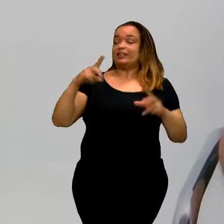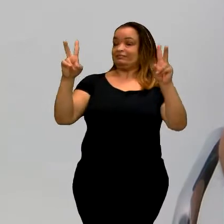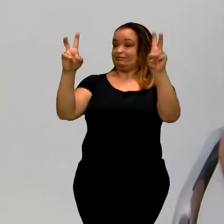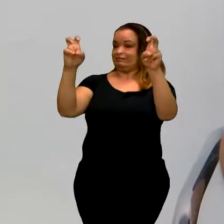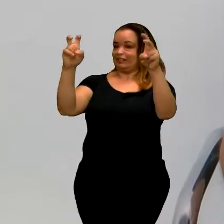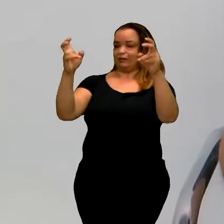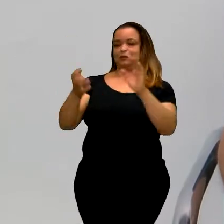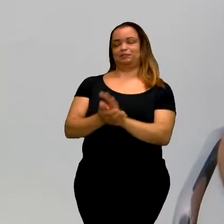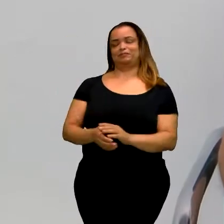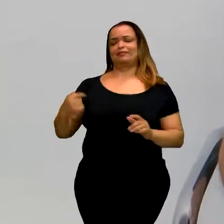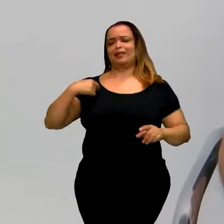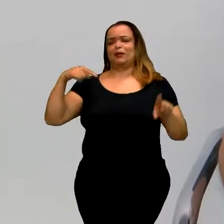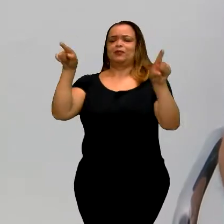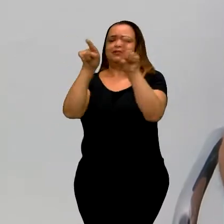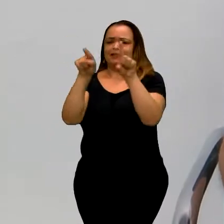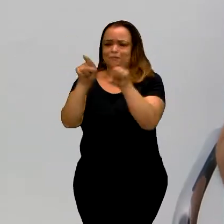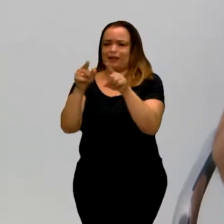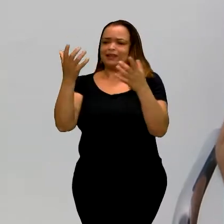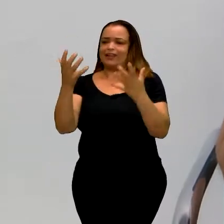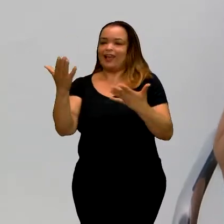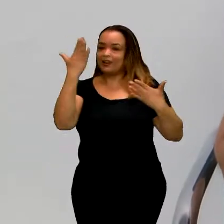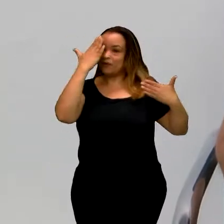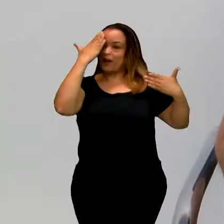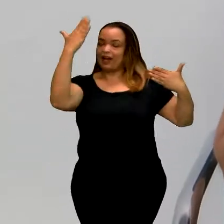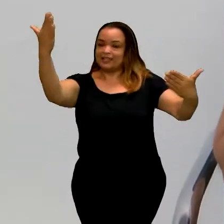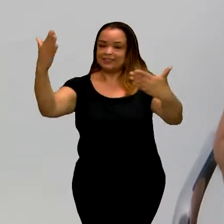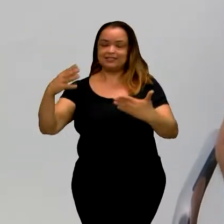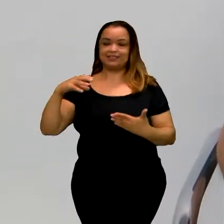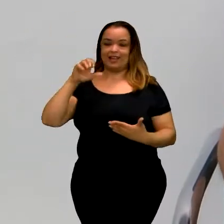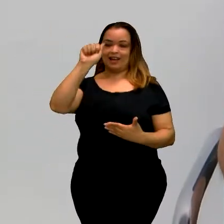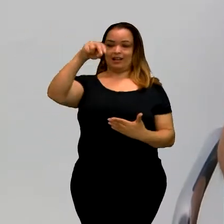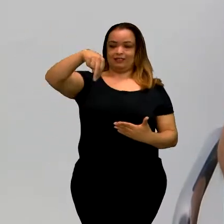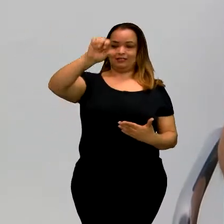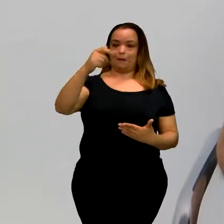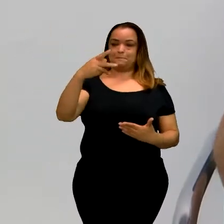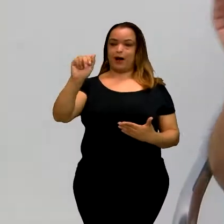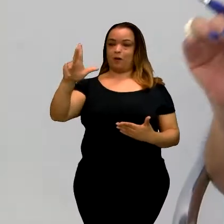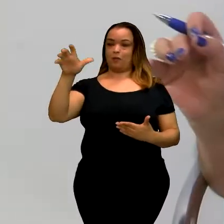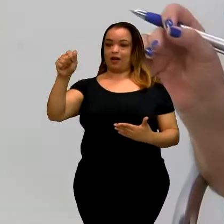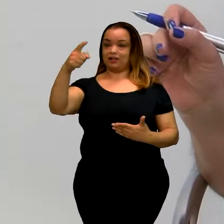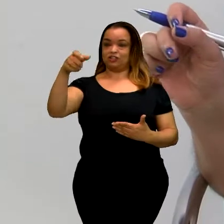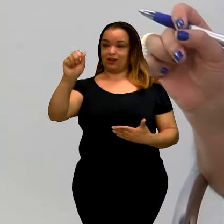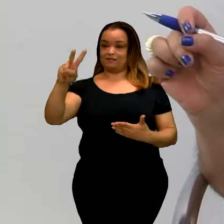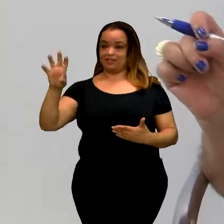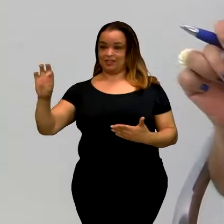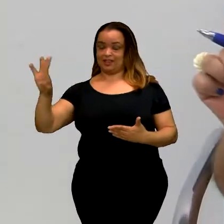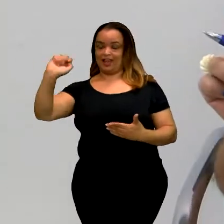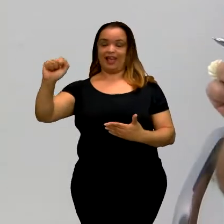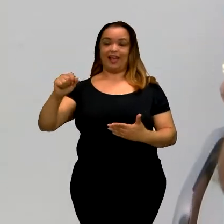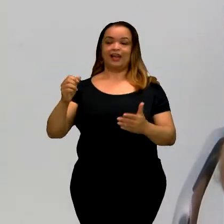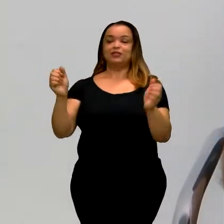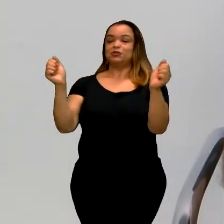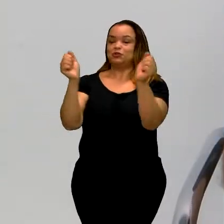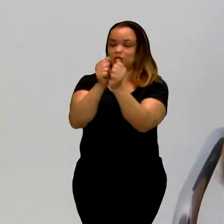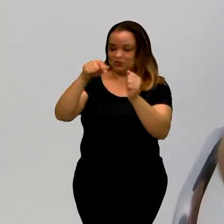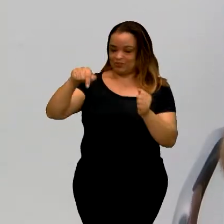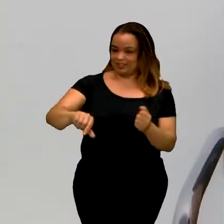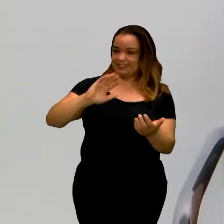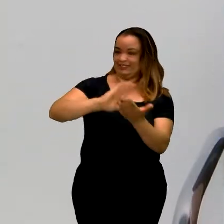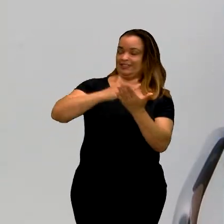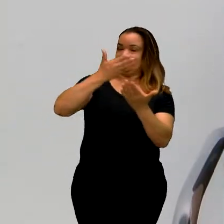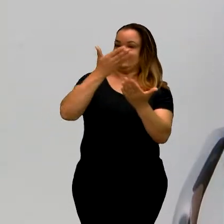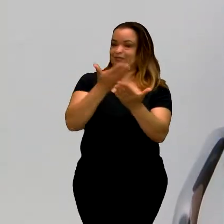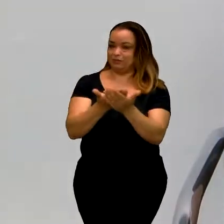Eu também quero agradecer a Ana Paula Xavier, que está aqui do ladinho, aqui com a gente,